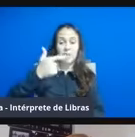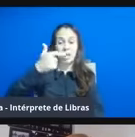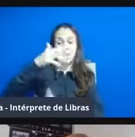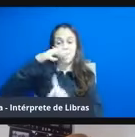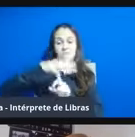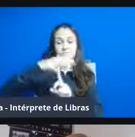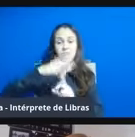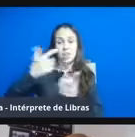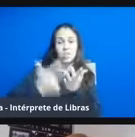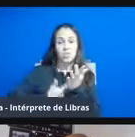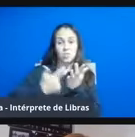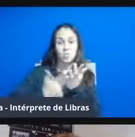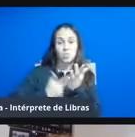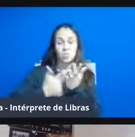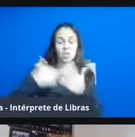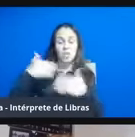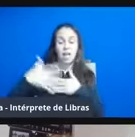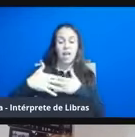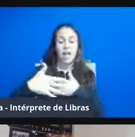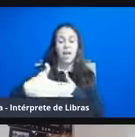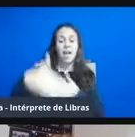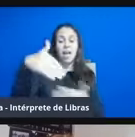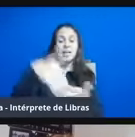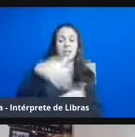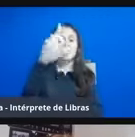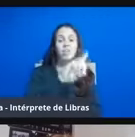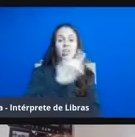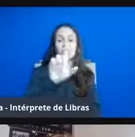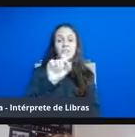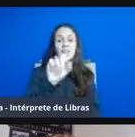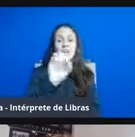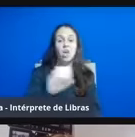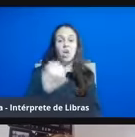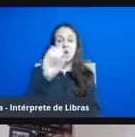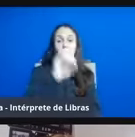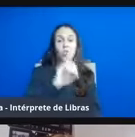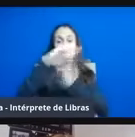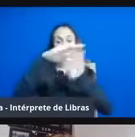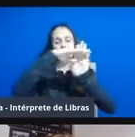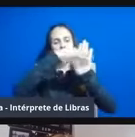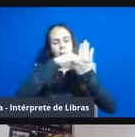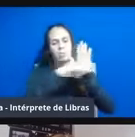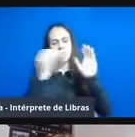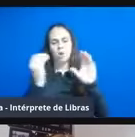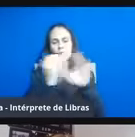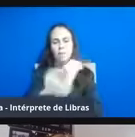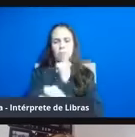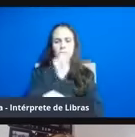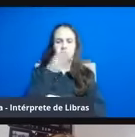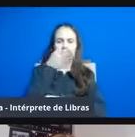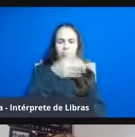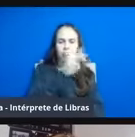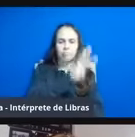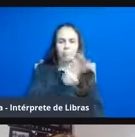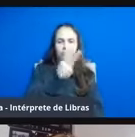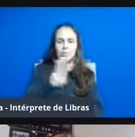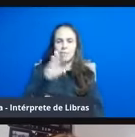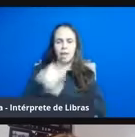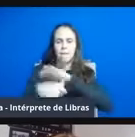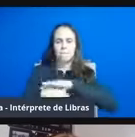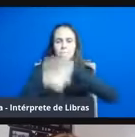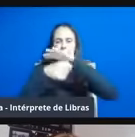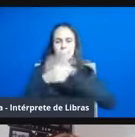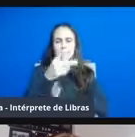Maria segue até o dia 10 de outubro. A programação completa pode ser acessada no site da Pró-Reitoria de Extensão da